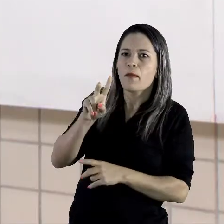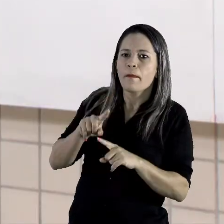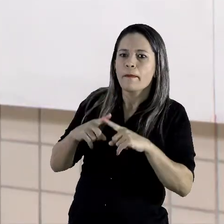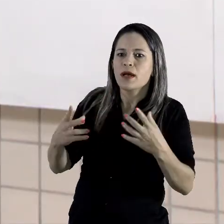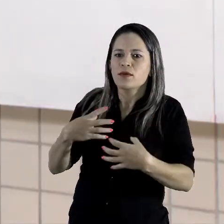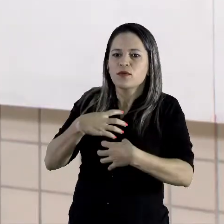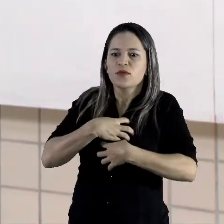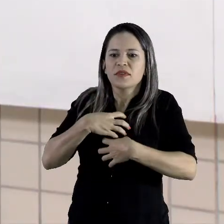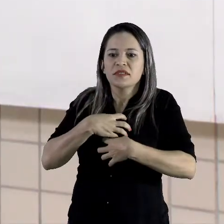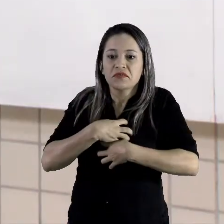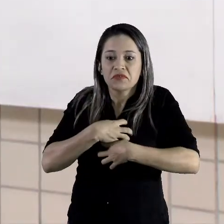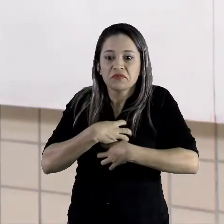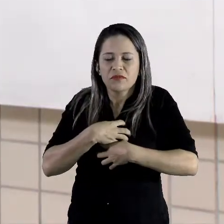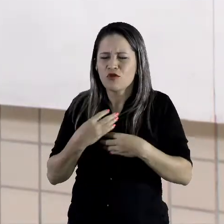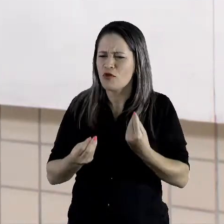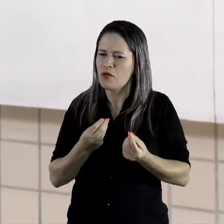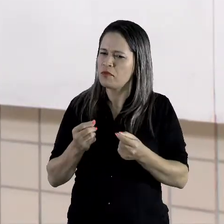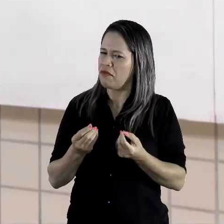o desenho do vento?